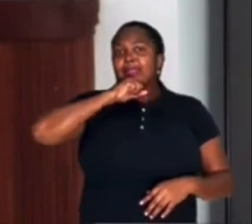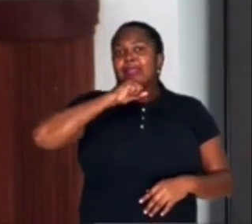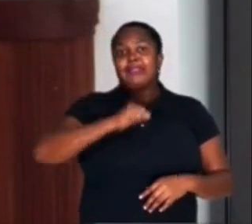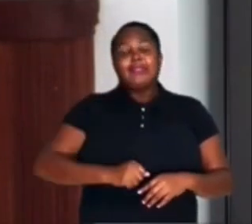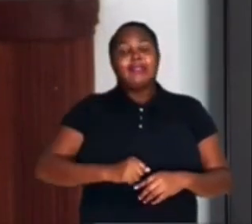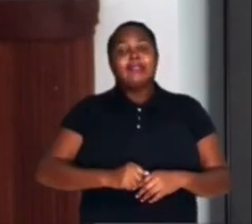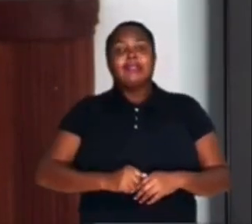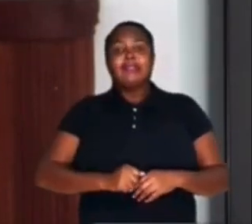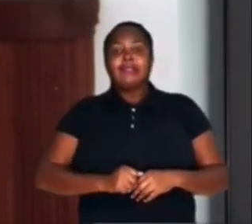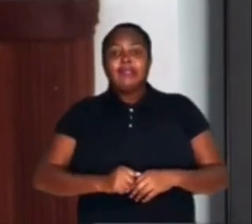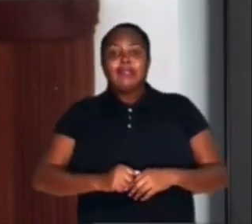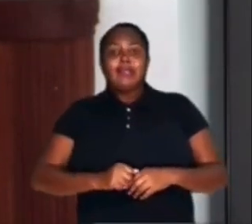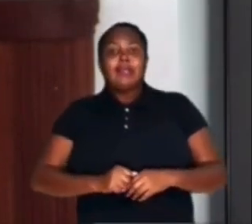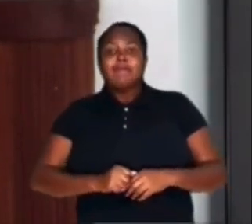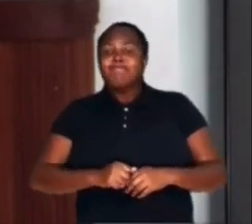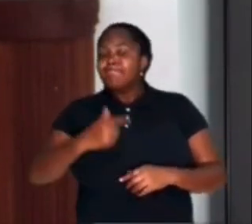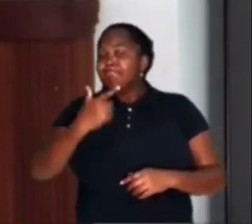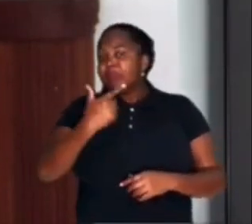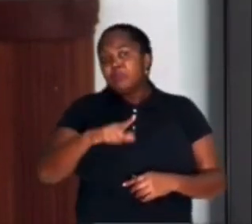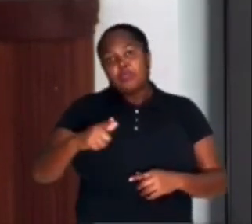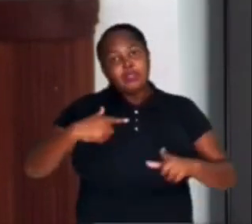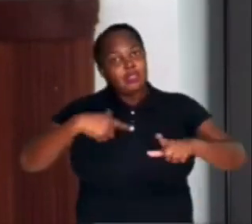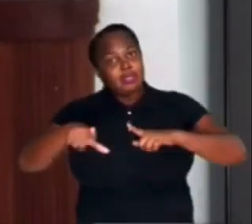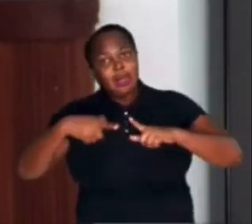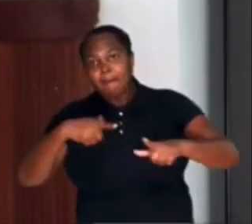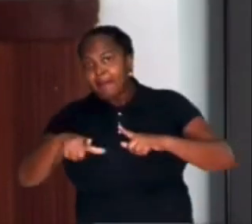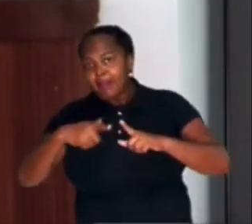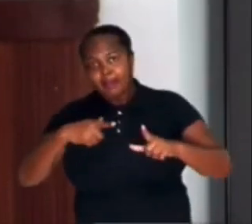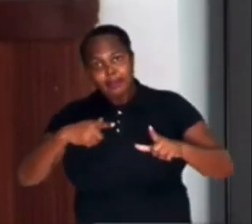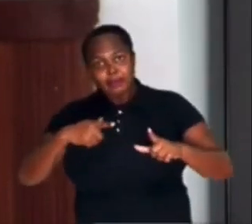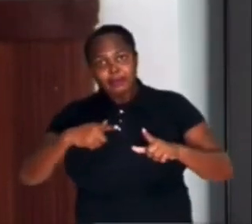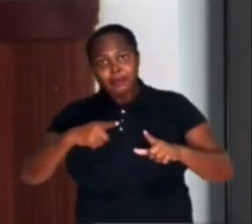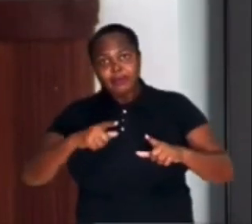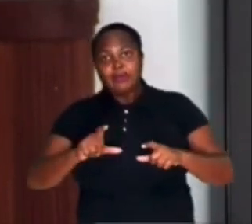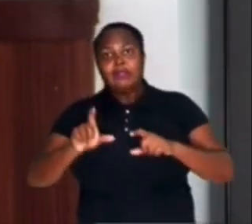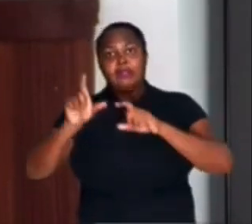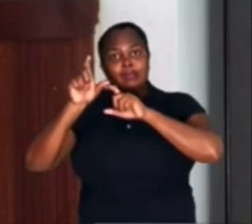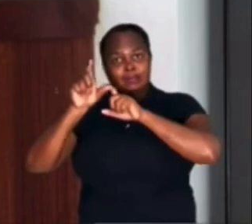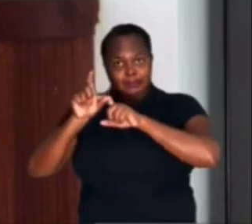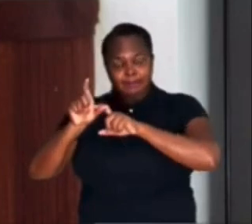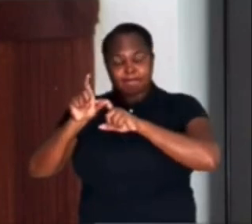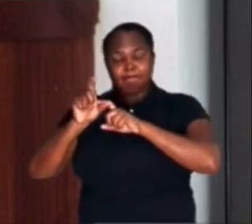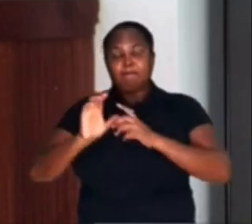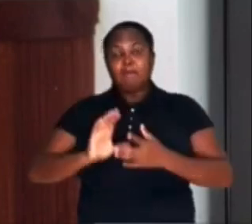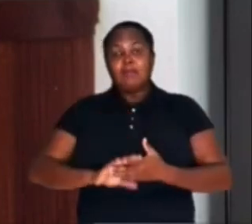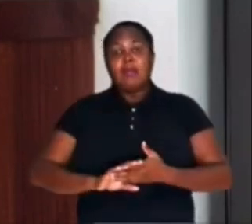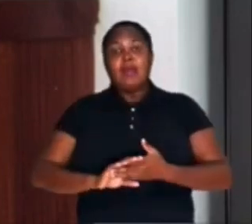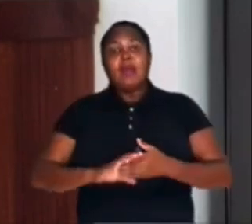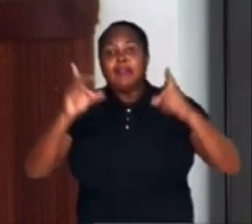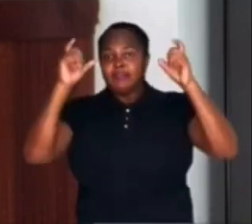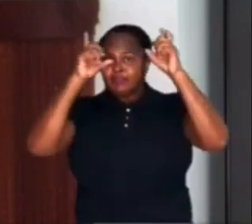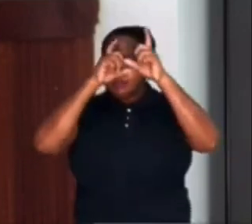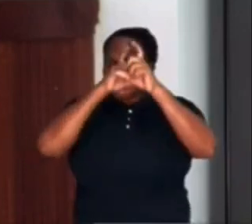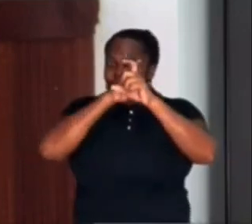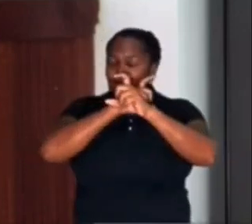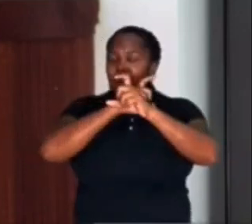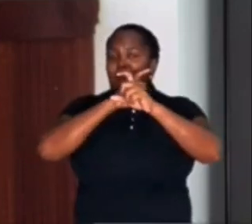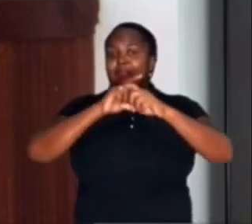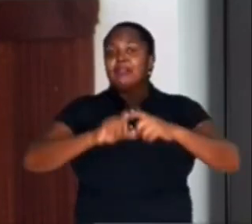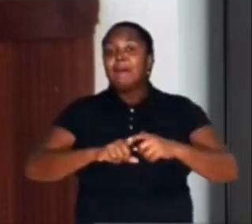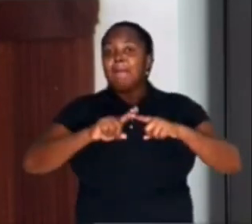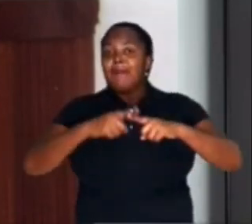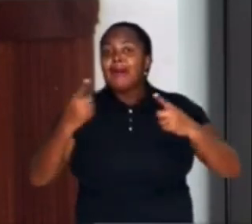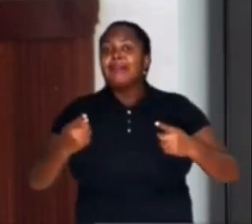difíceis de natureza profissional. Contudo, apesar das dificuldades, o fato de viver em